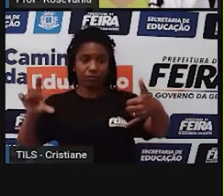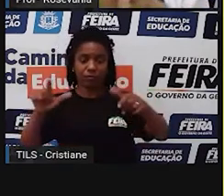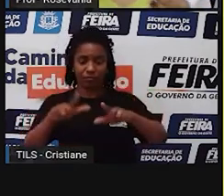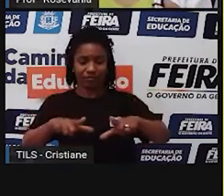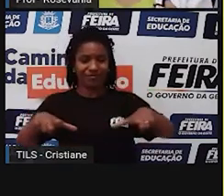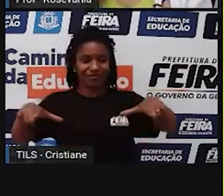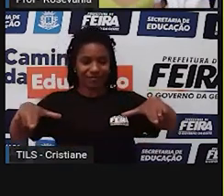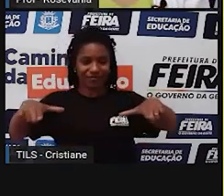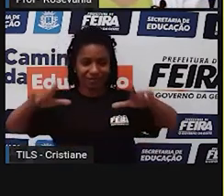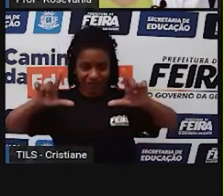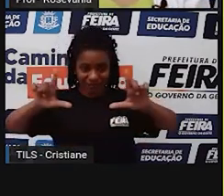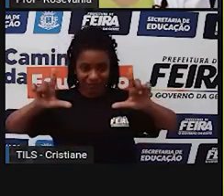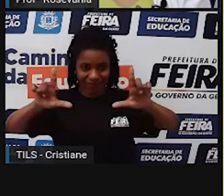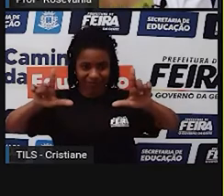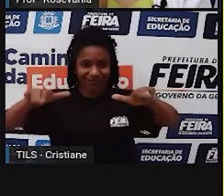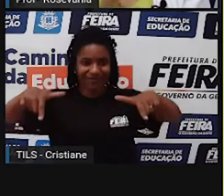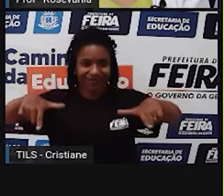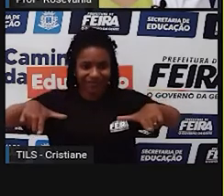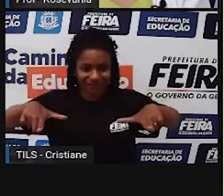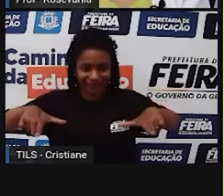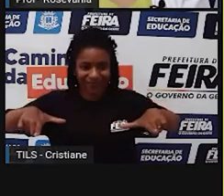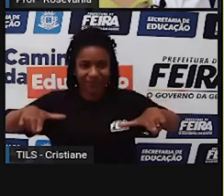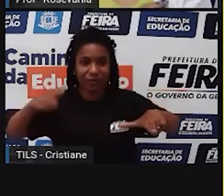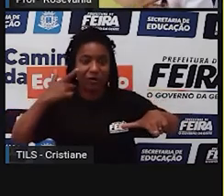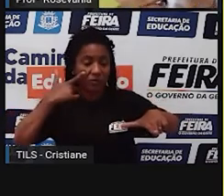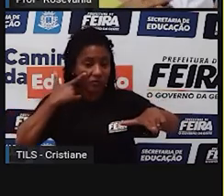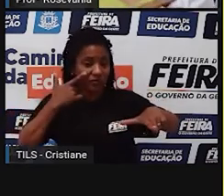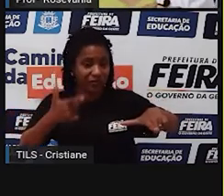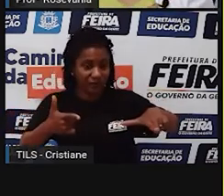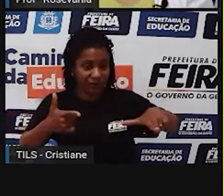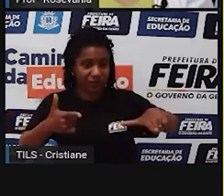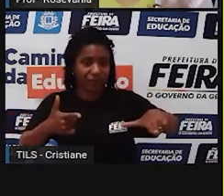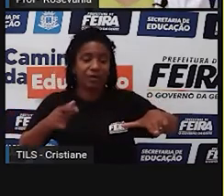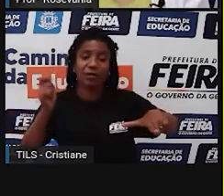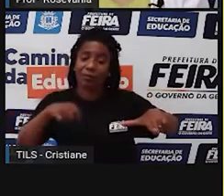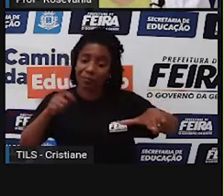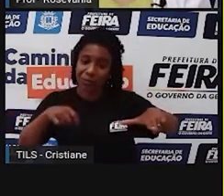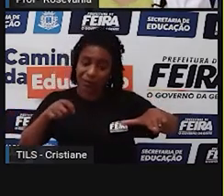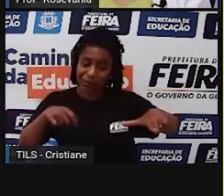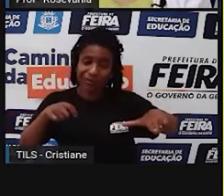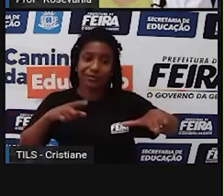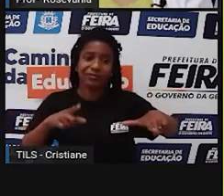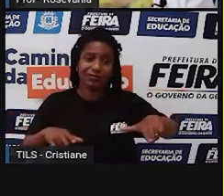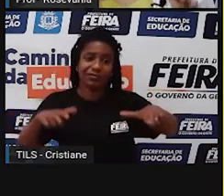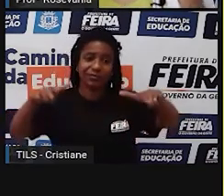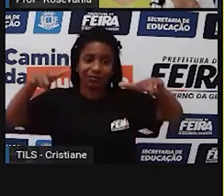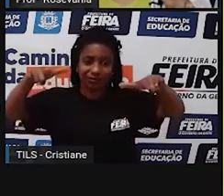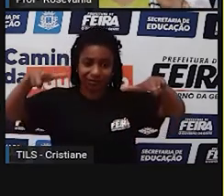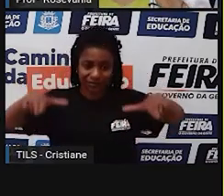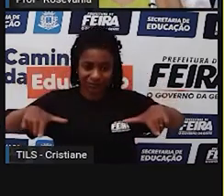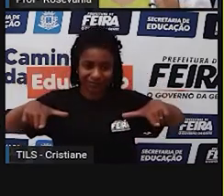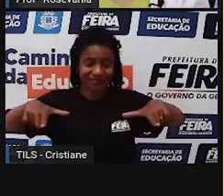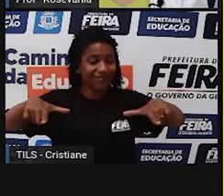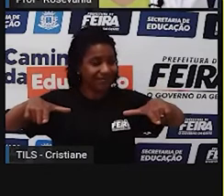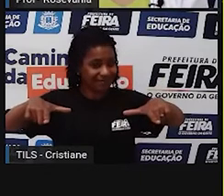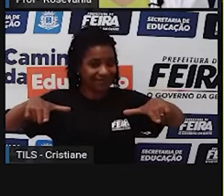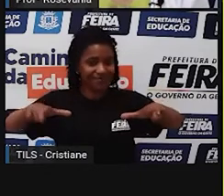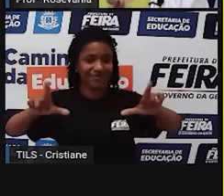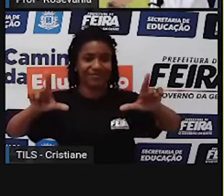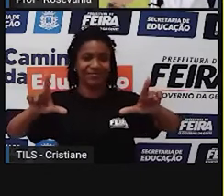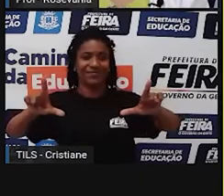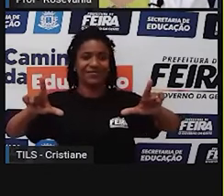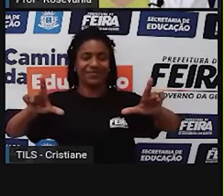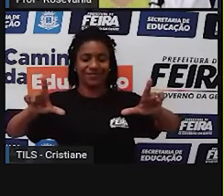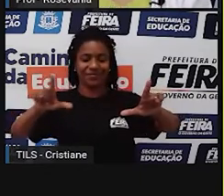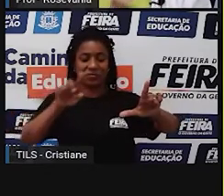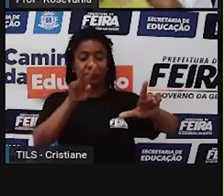olhar de duas maneiras, como a gente está observando aí. A primeira é de forma oblíqua, que é quando você olha ele na diagonal, você olha assim, nessa